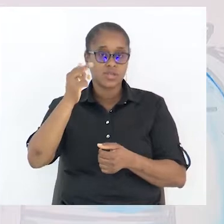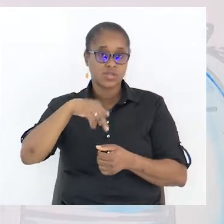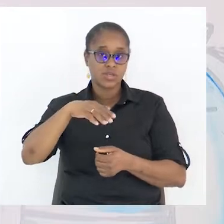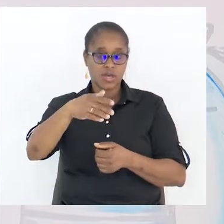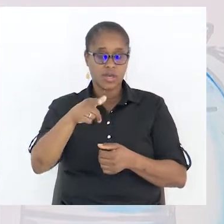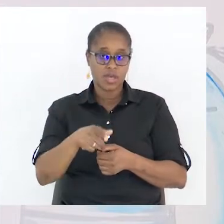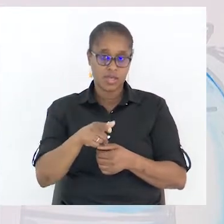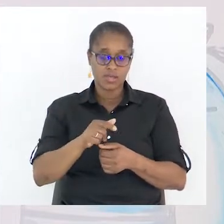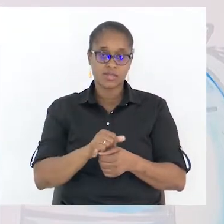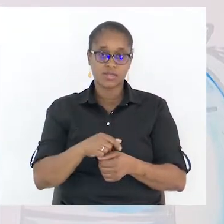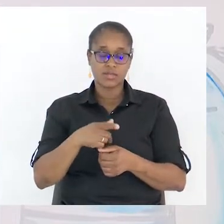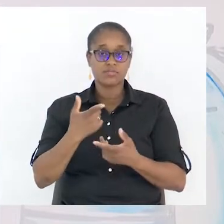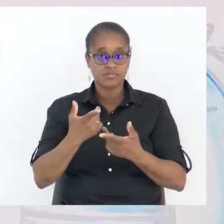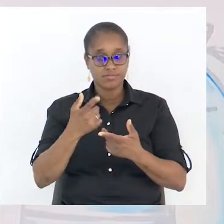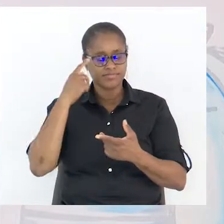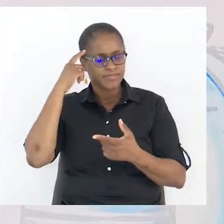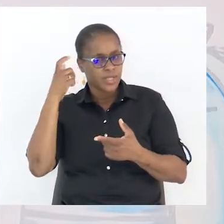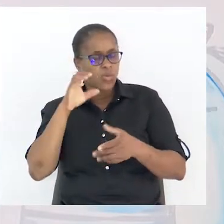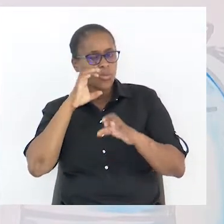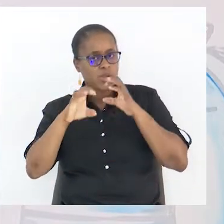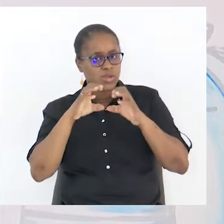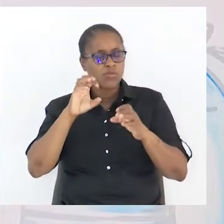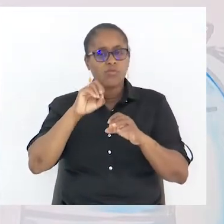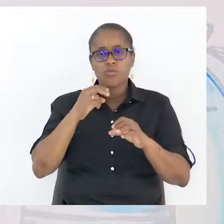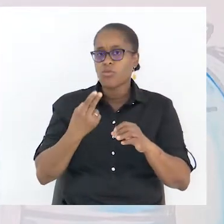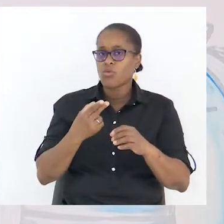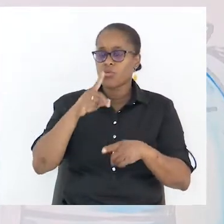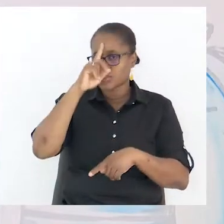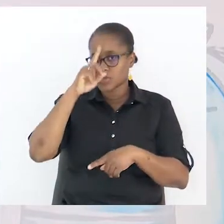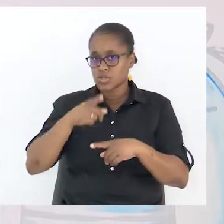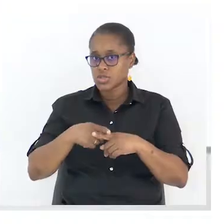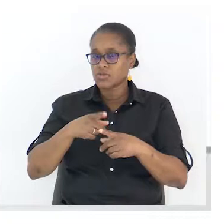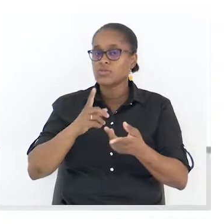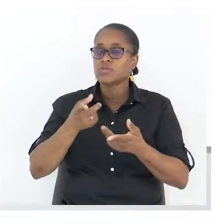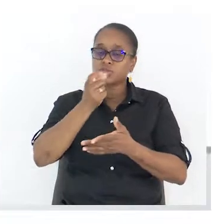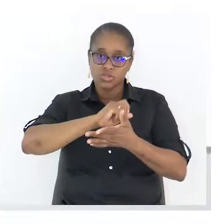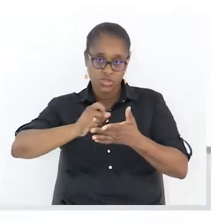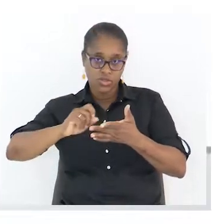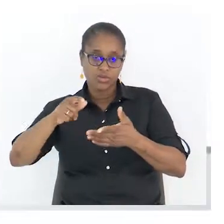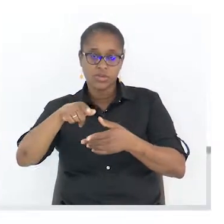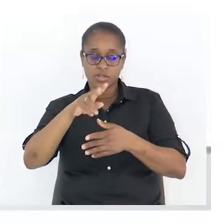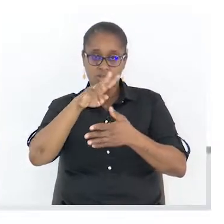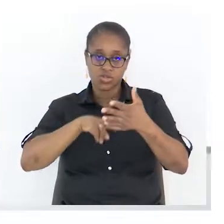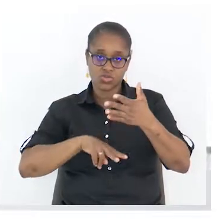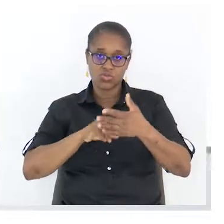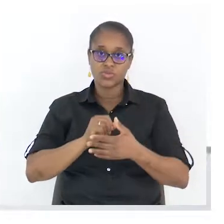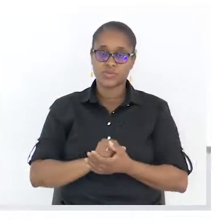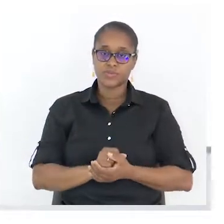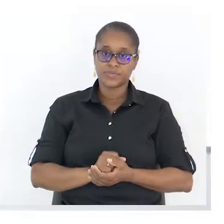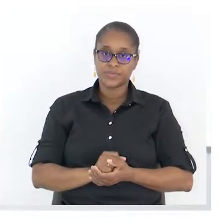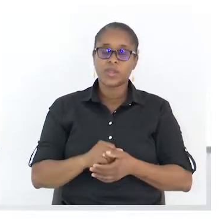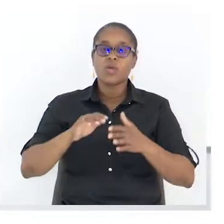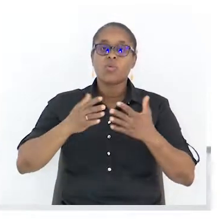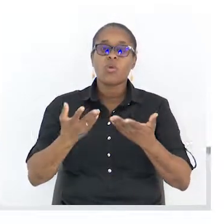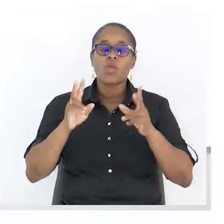comunicativa, ou então o objetivo com que se escreveu aquele texto. Qual é o tema do texto? No